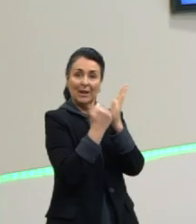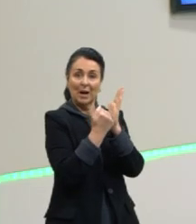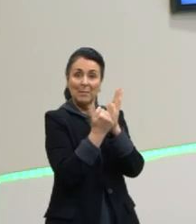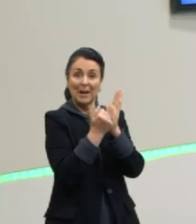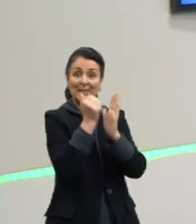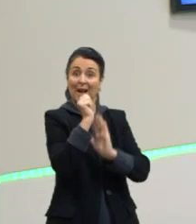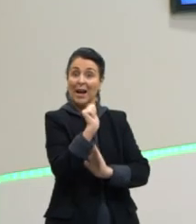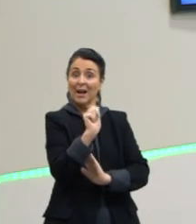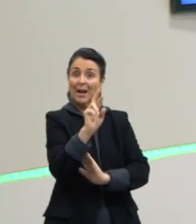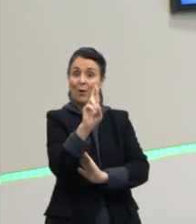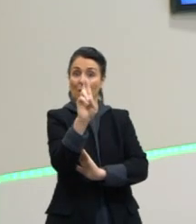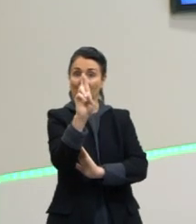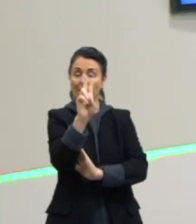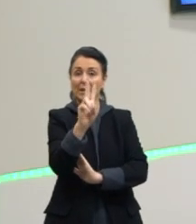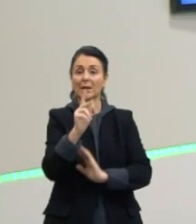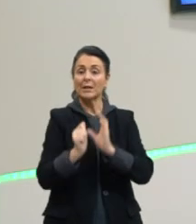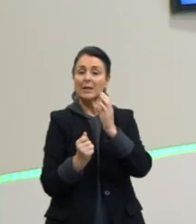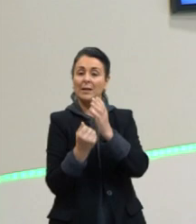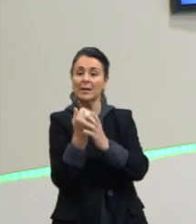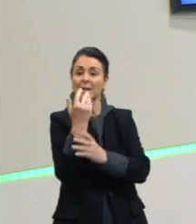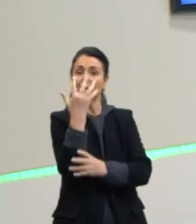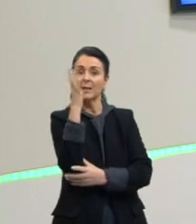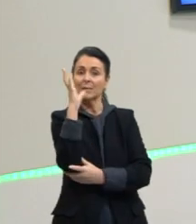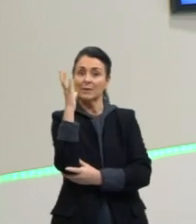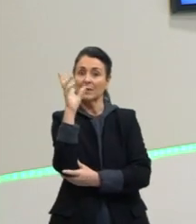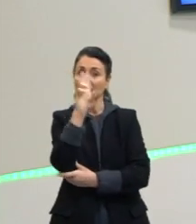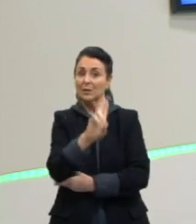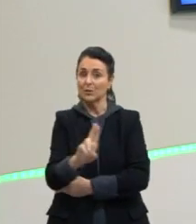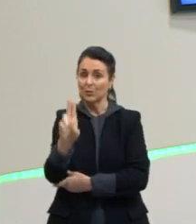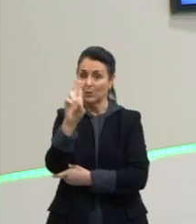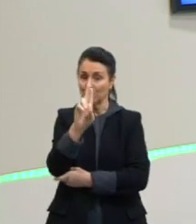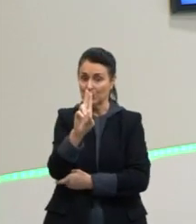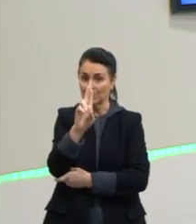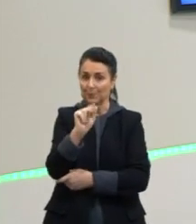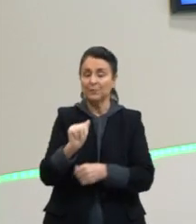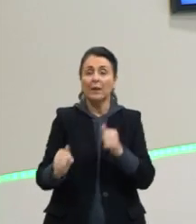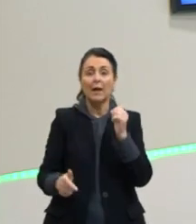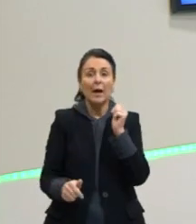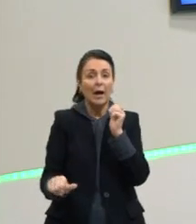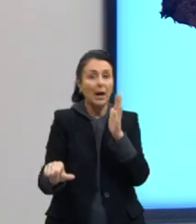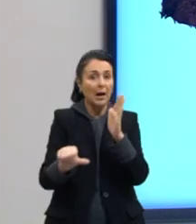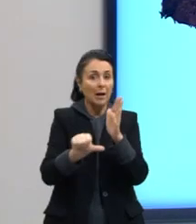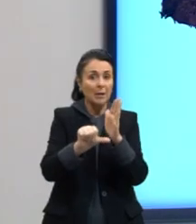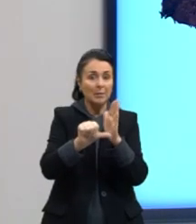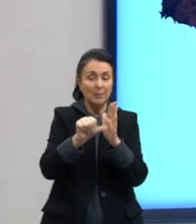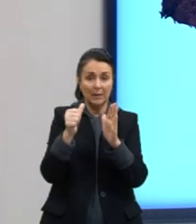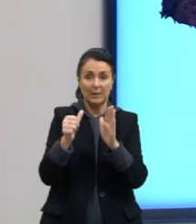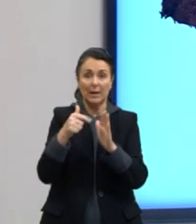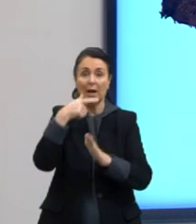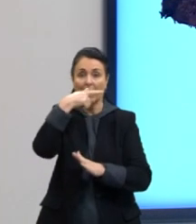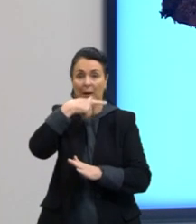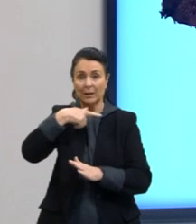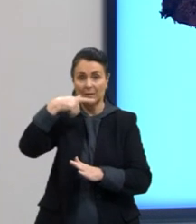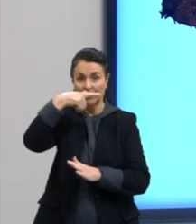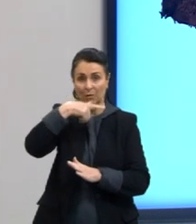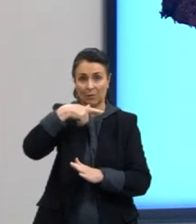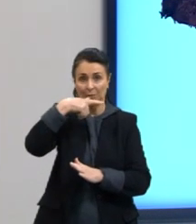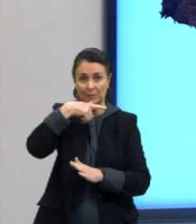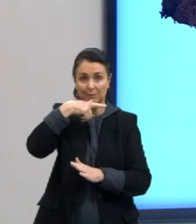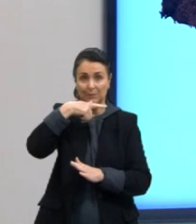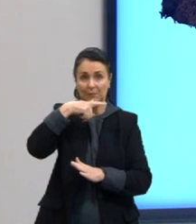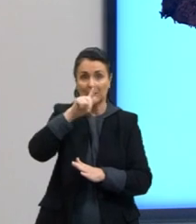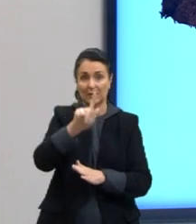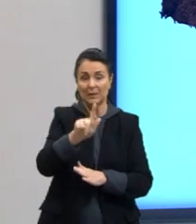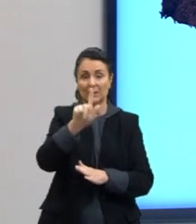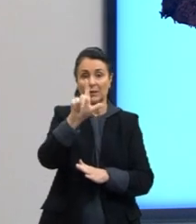das plantas. Porque é bem mais complexo. Então, a primeira etapa é a glicólise. O acontece na